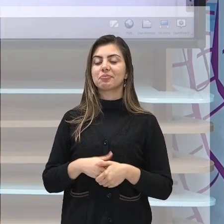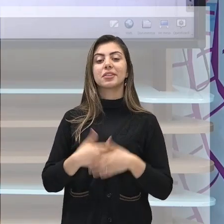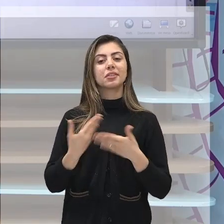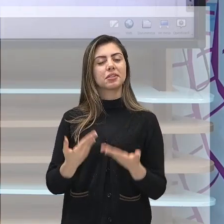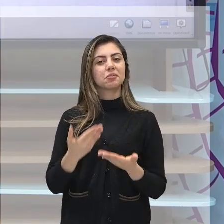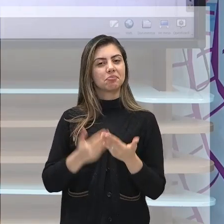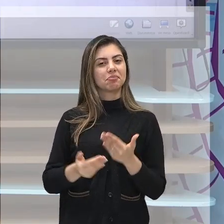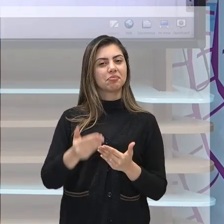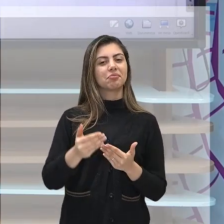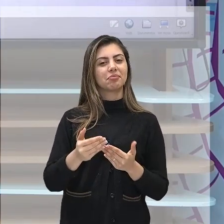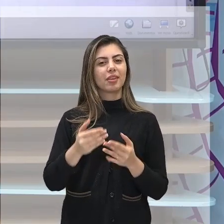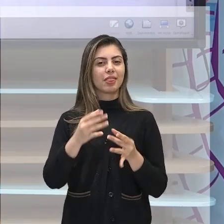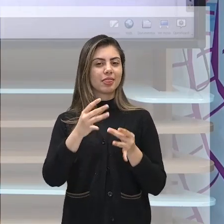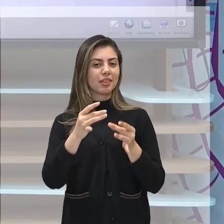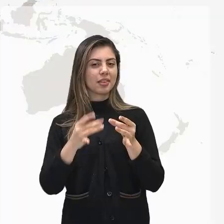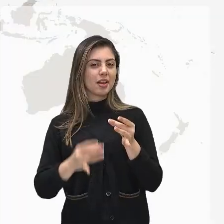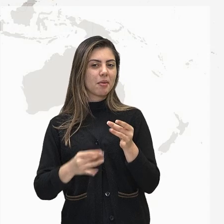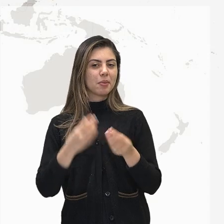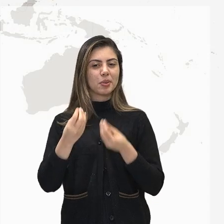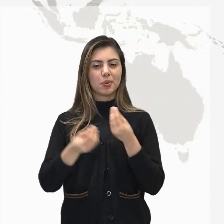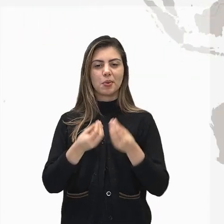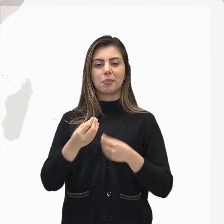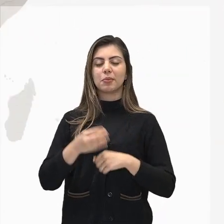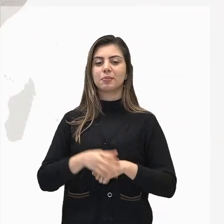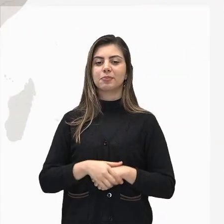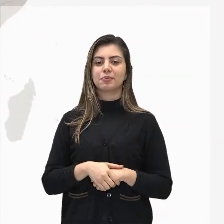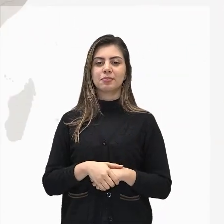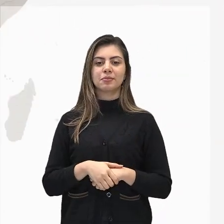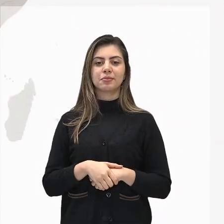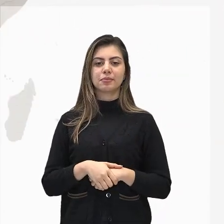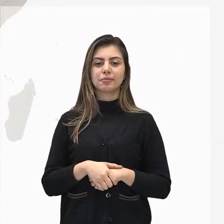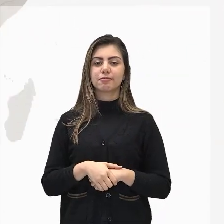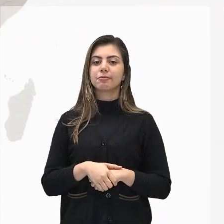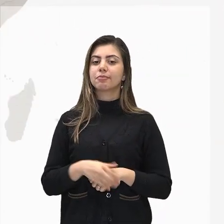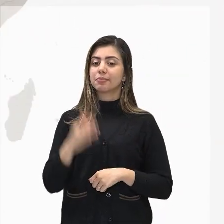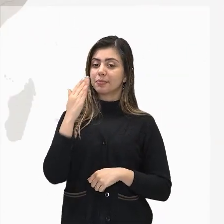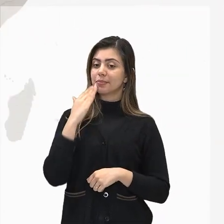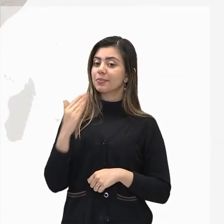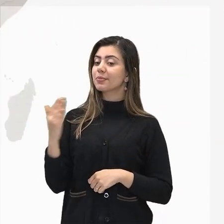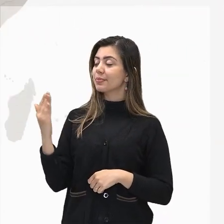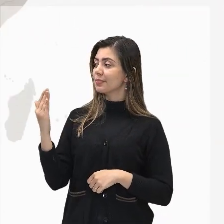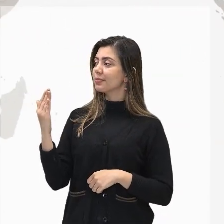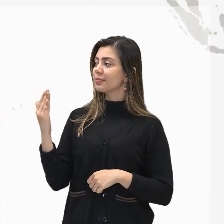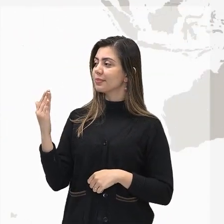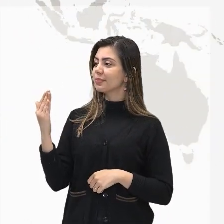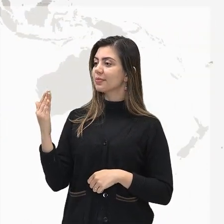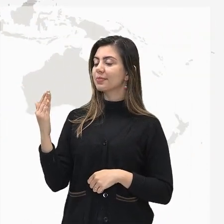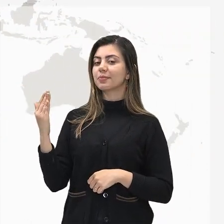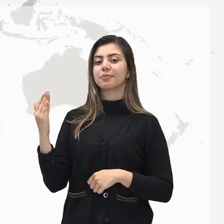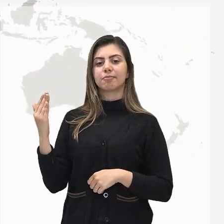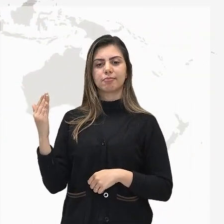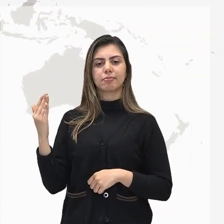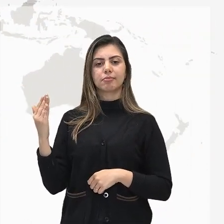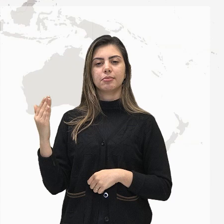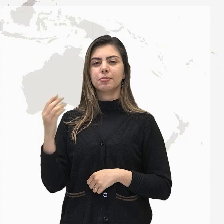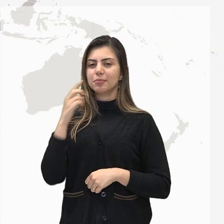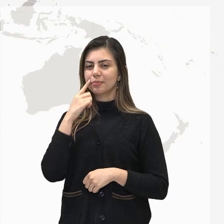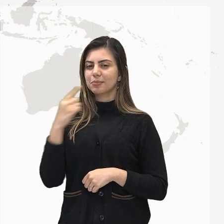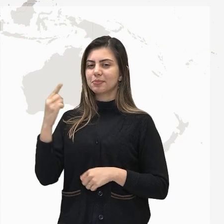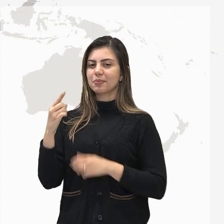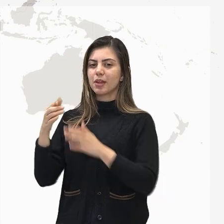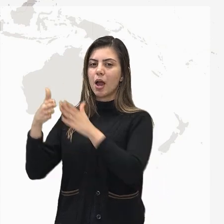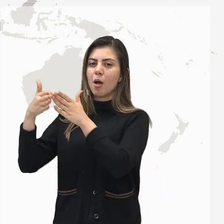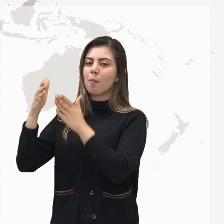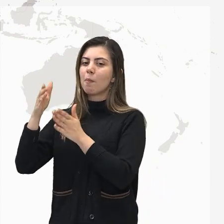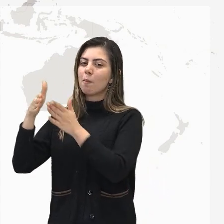isso de forma animada. Aqui vemos, né, a embarcação, esse